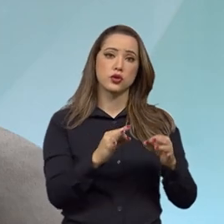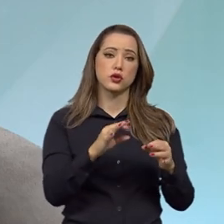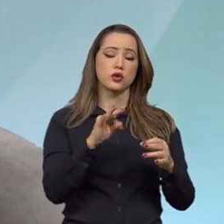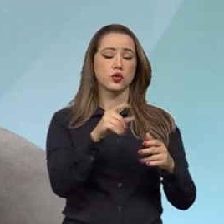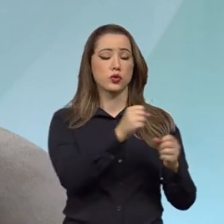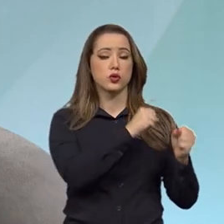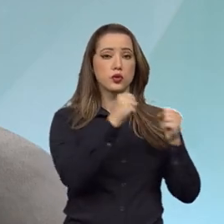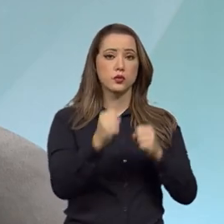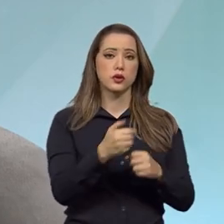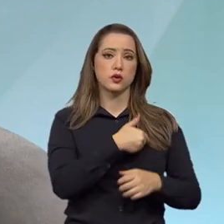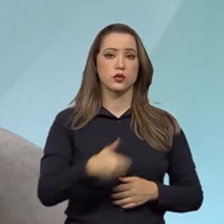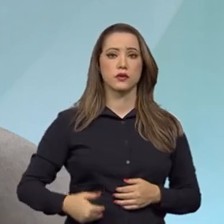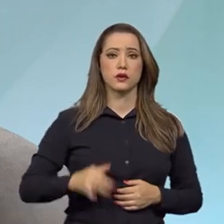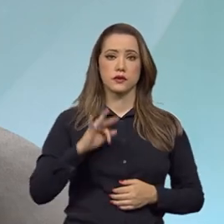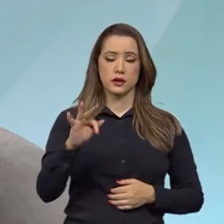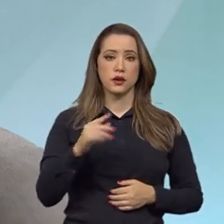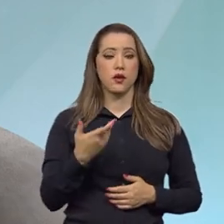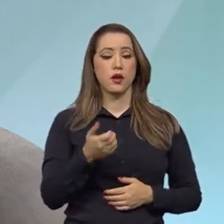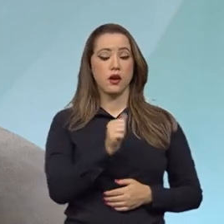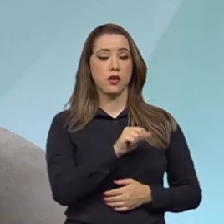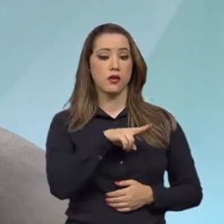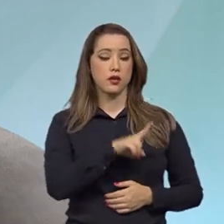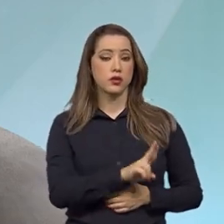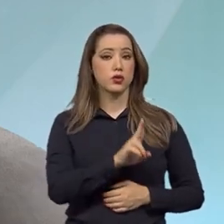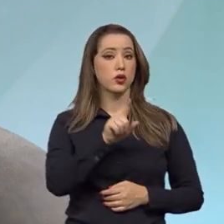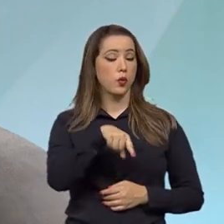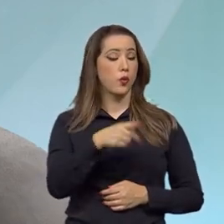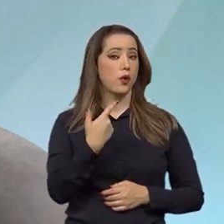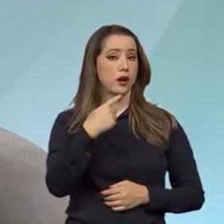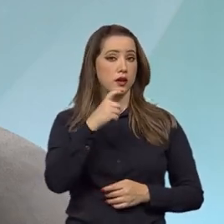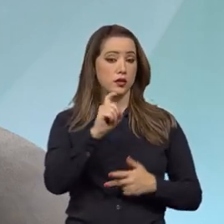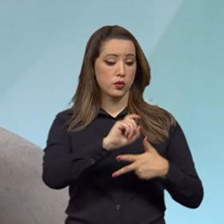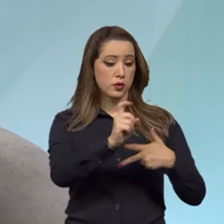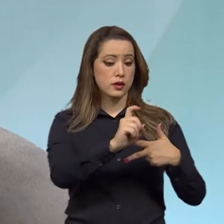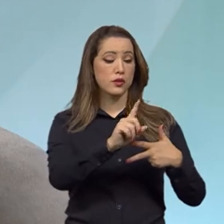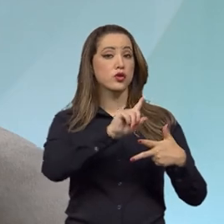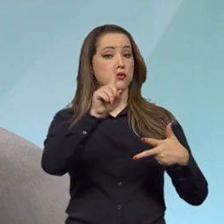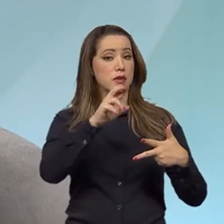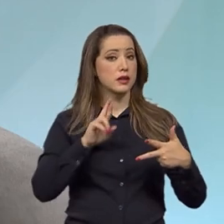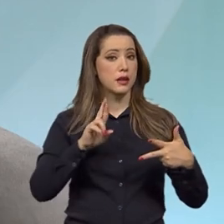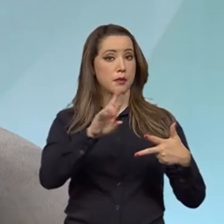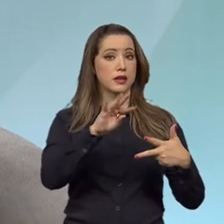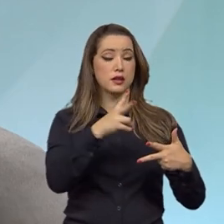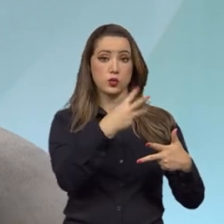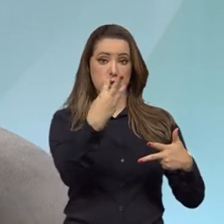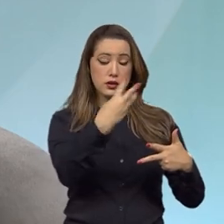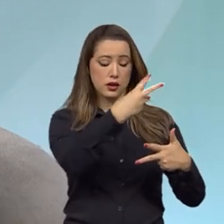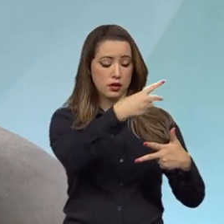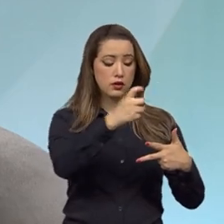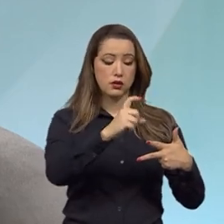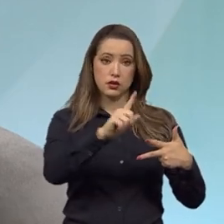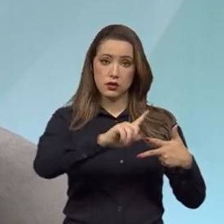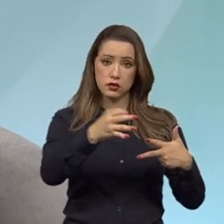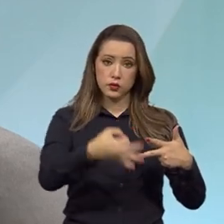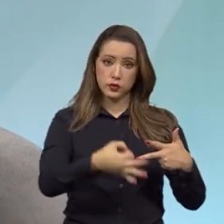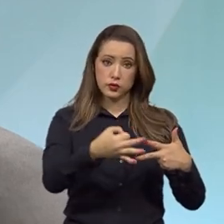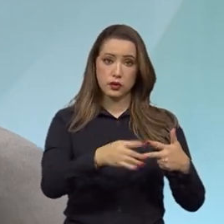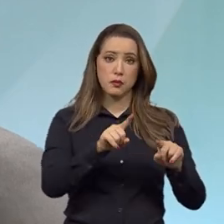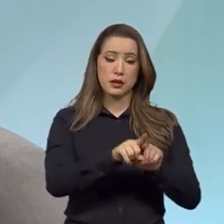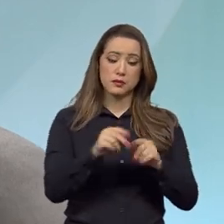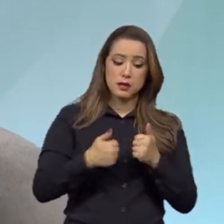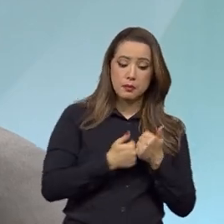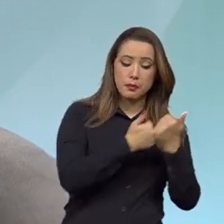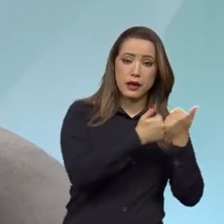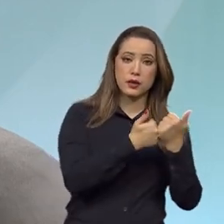Então, a AGU não é só do Executivo. A Advocacia-Geral da União representa os três poderes e, obviamente, faz esse assessoramento jurídico mais